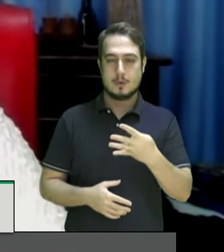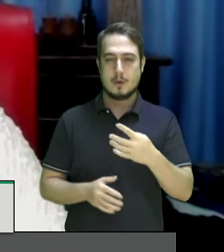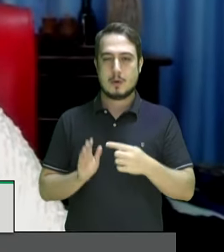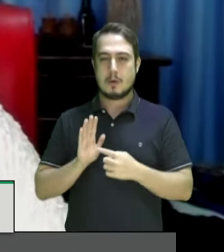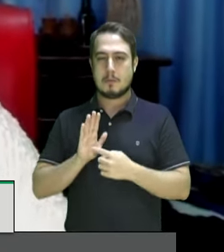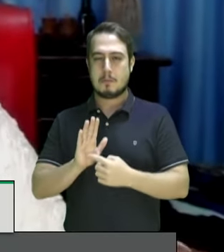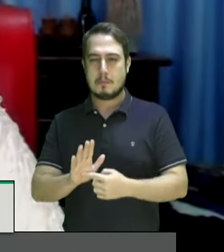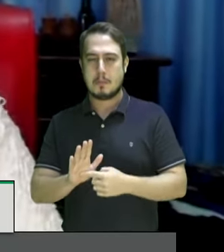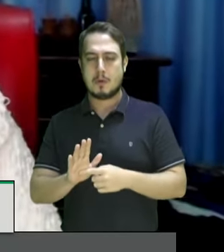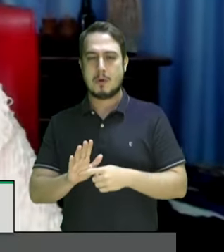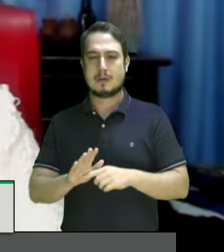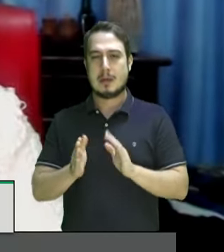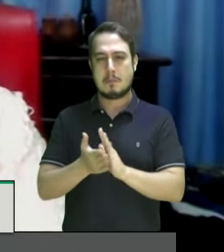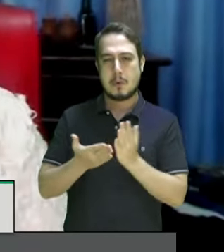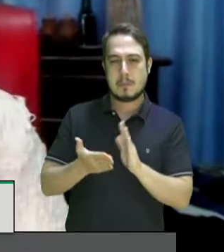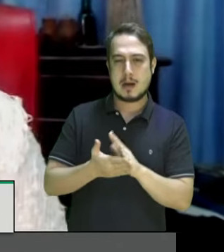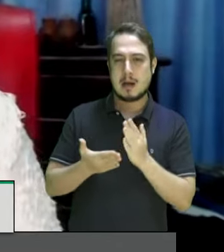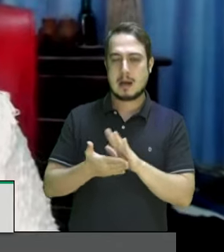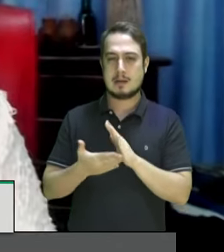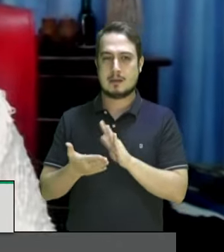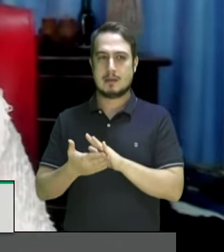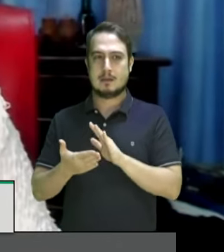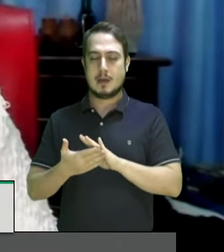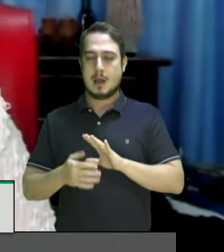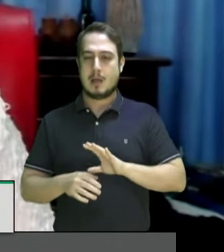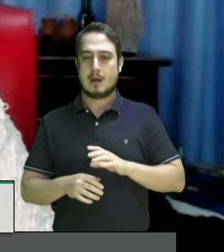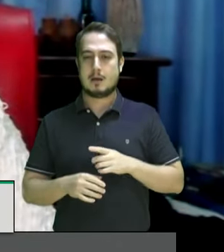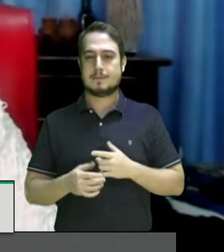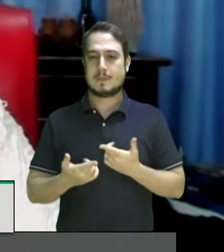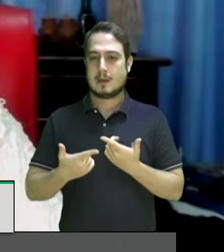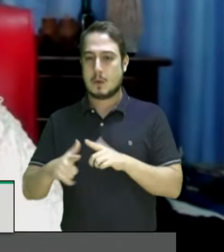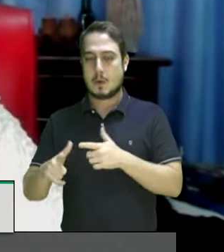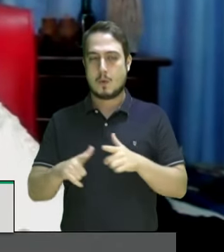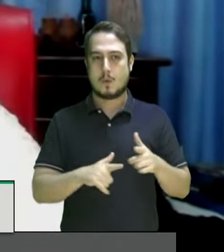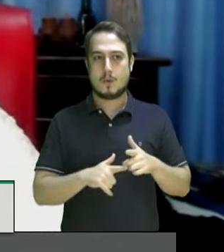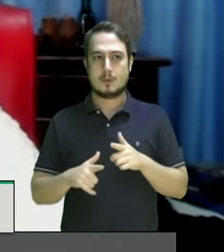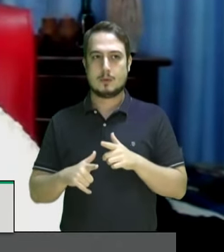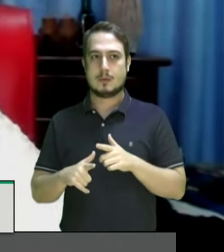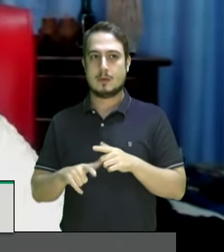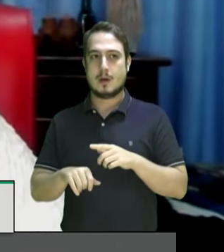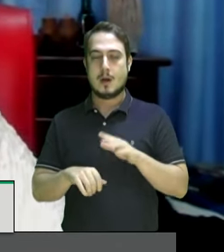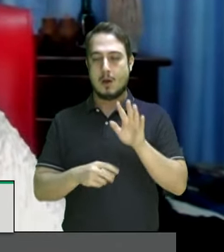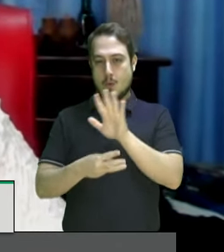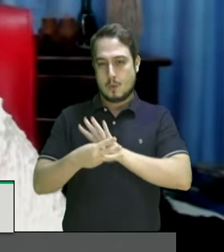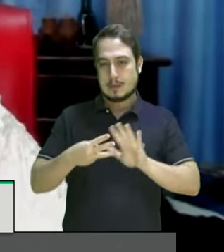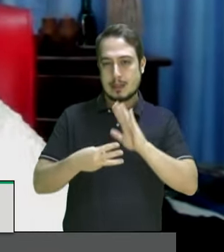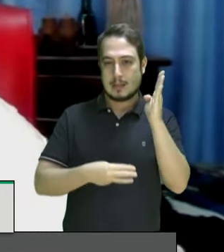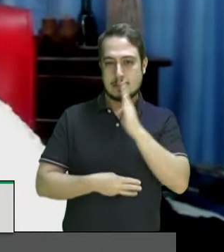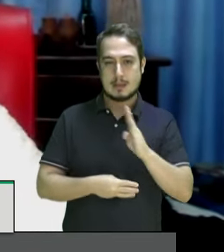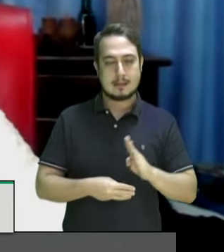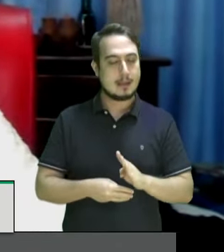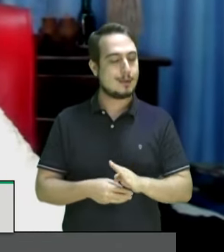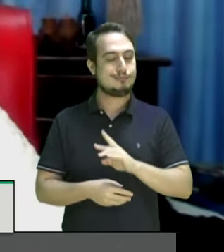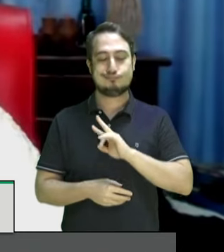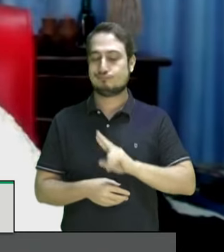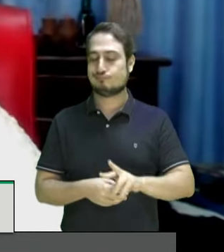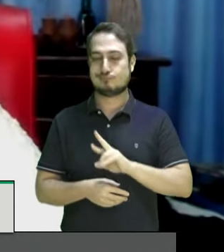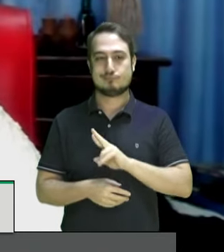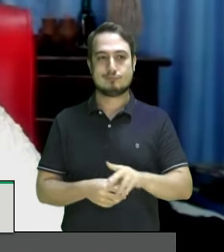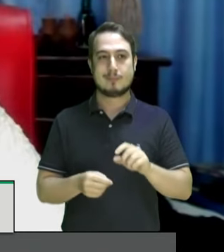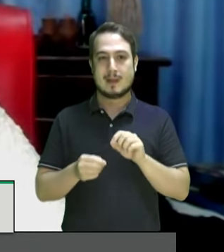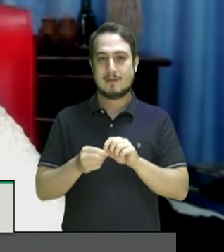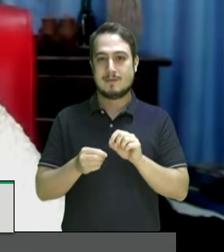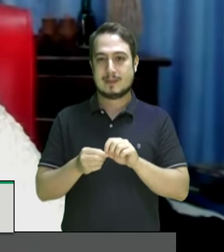e na covardia do Estado brasileiro covardemente não cumpriu o que